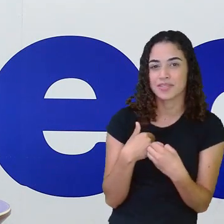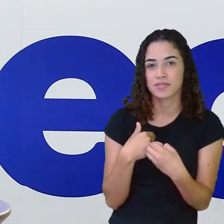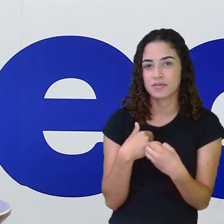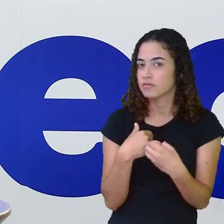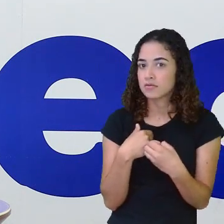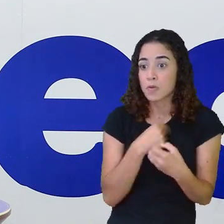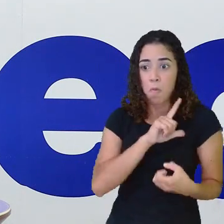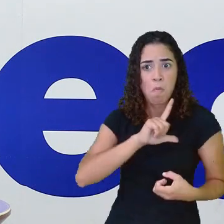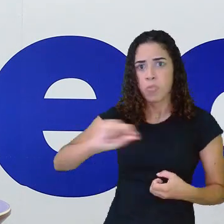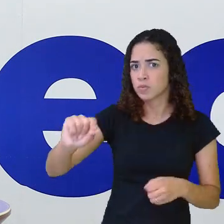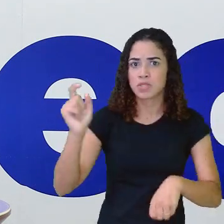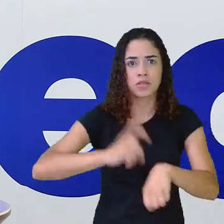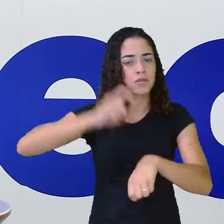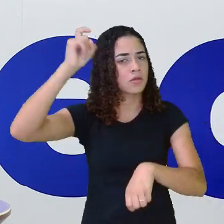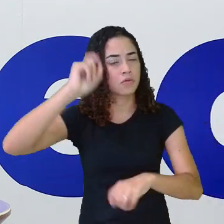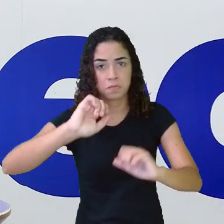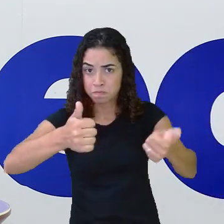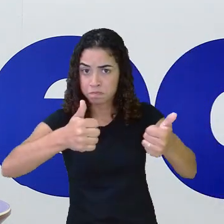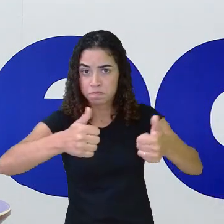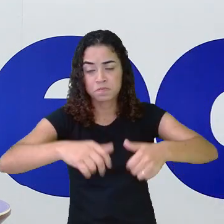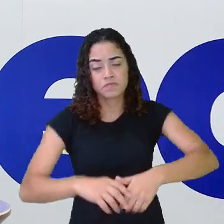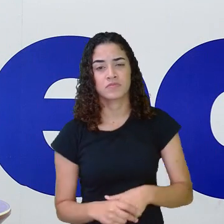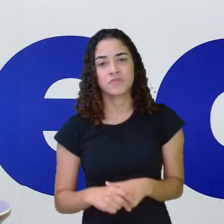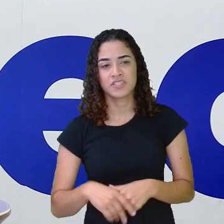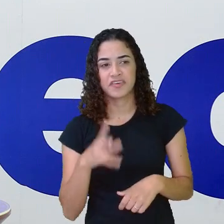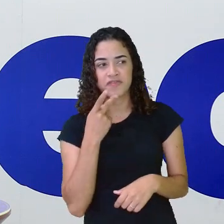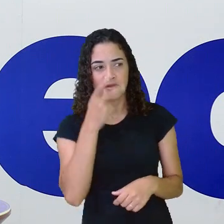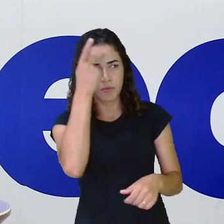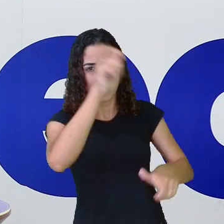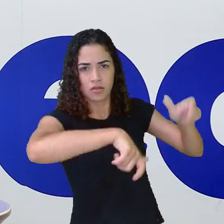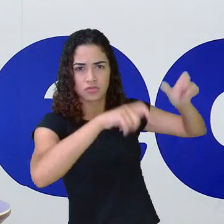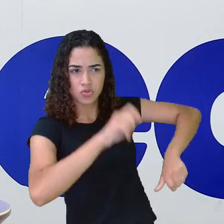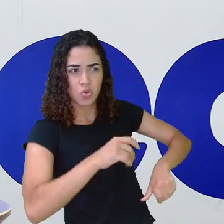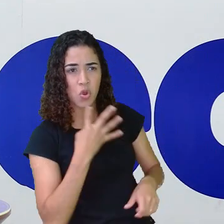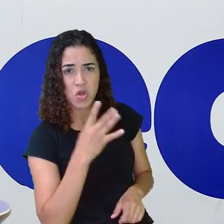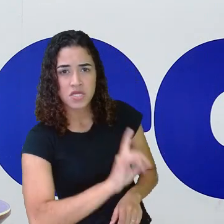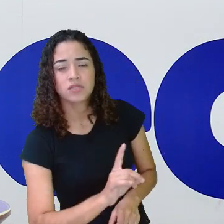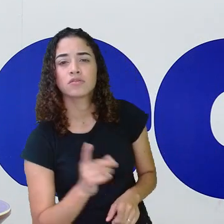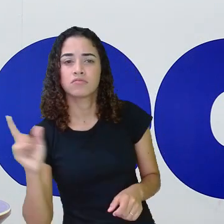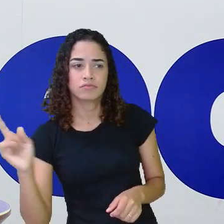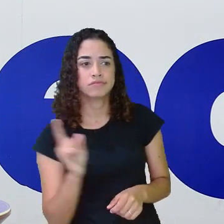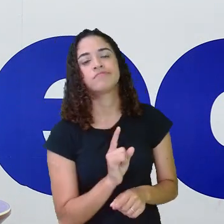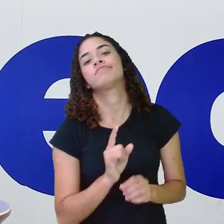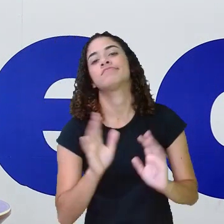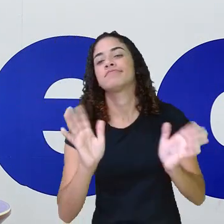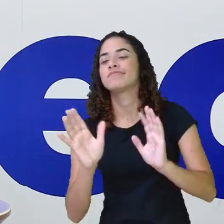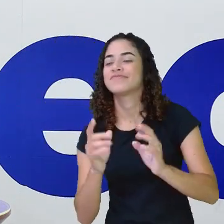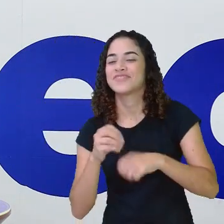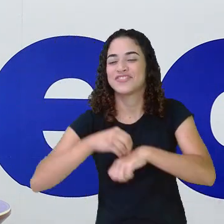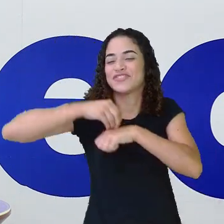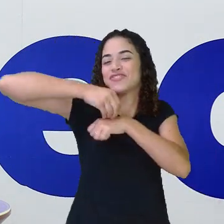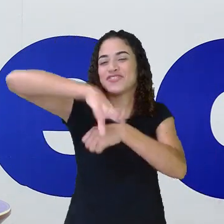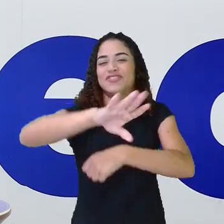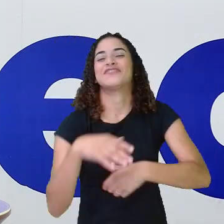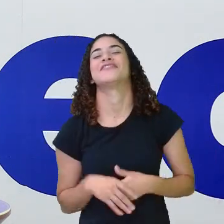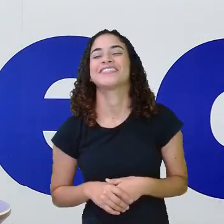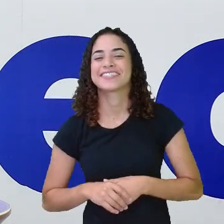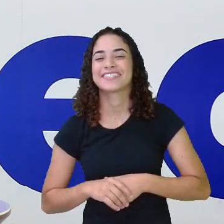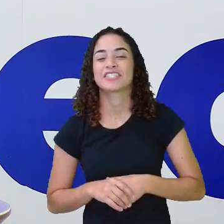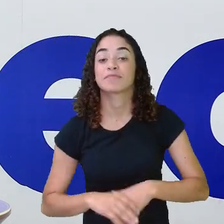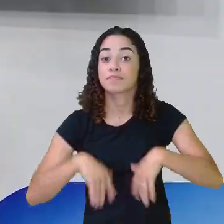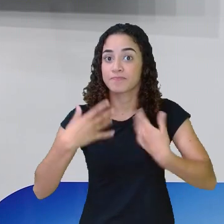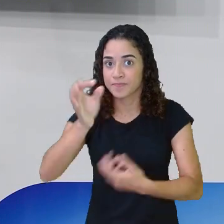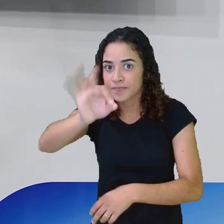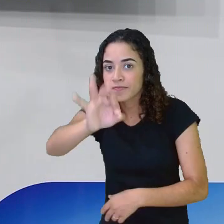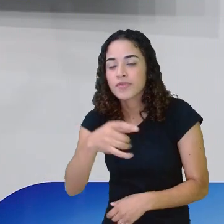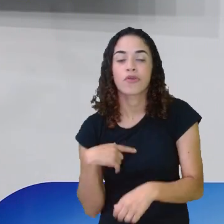corra dessas pessoas. Não falem com estranhos na rua. Beleza? Fica a dica aí da professora. Isso mesmo.